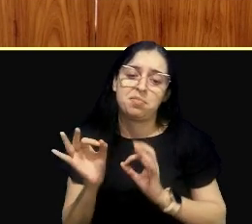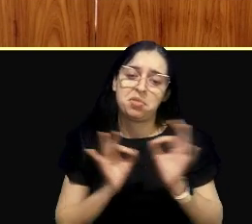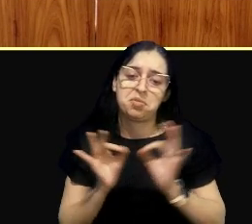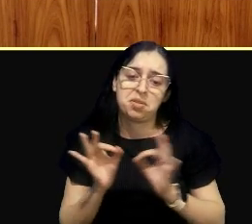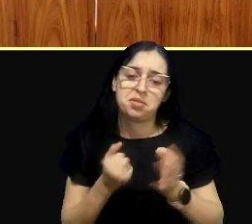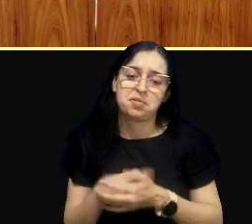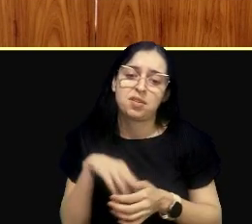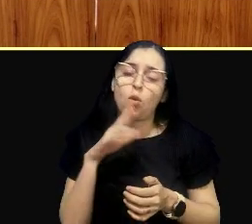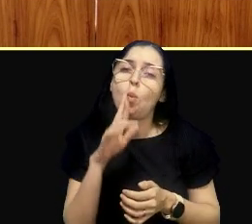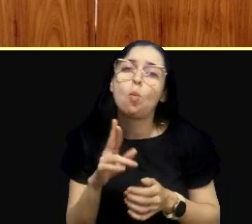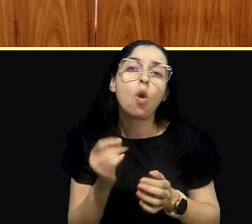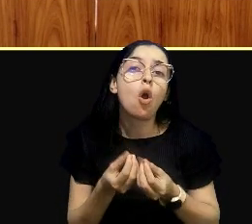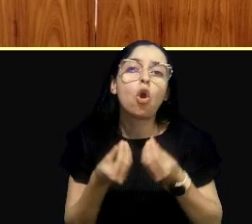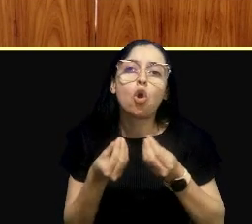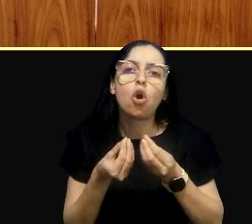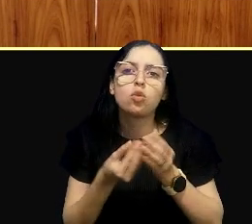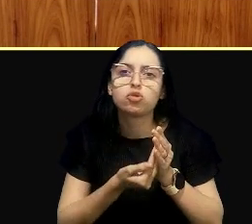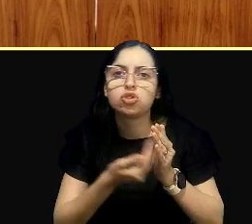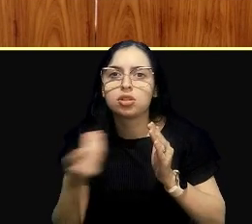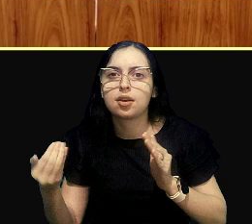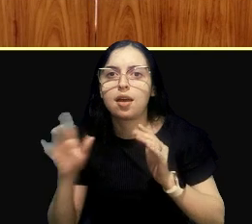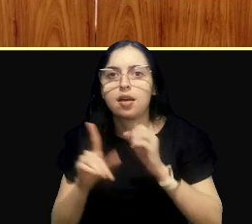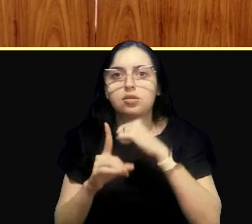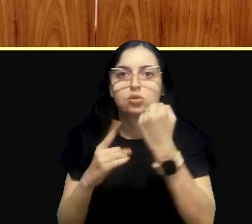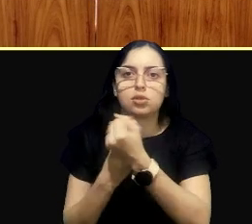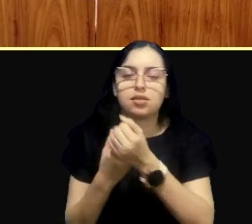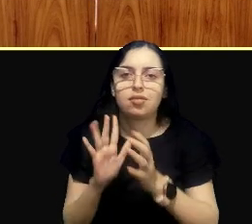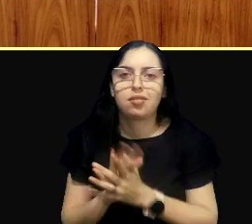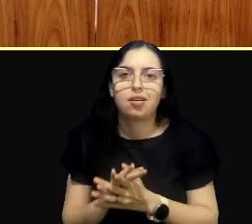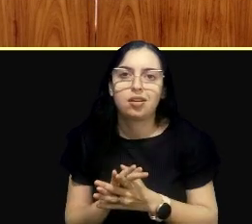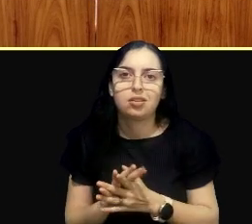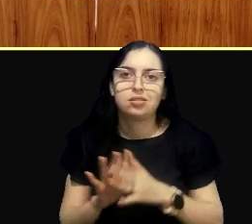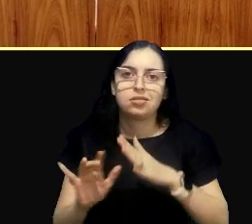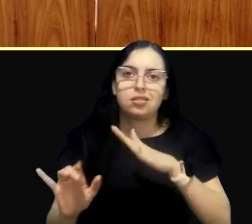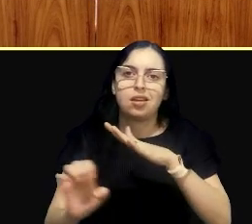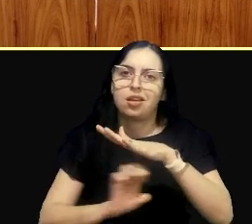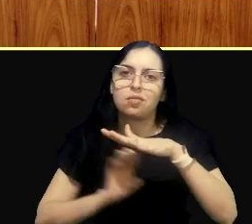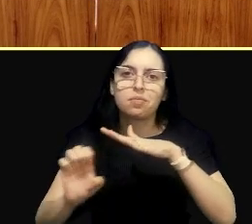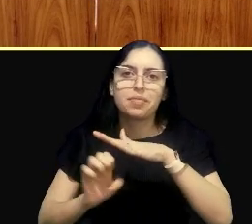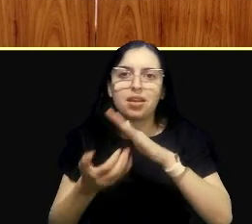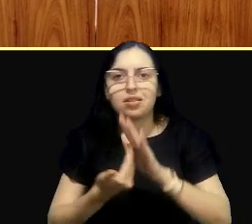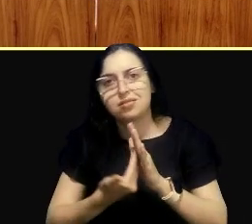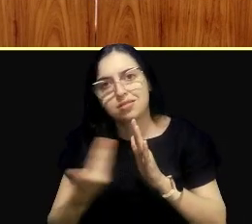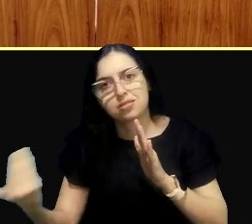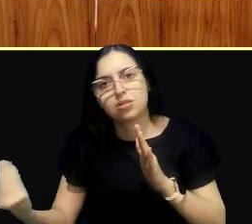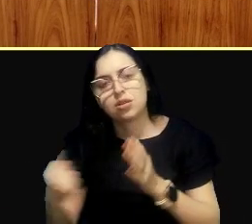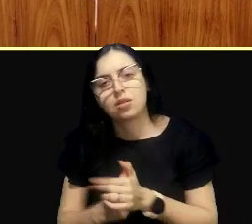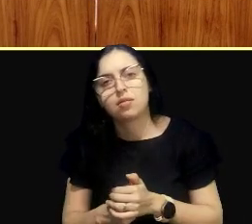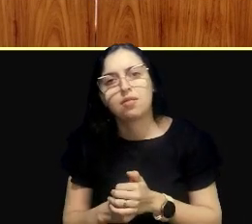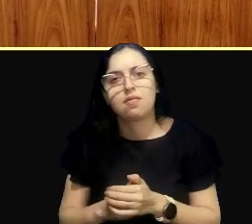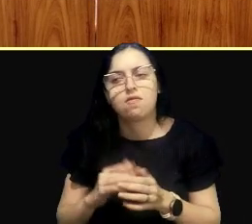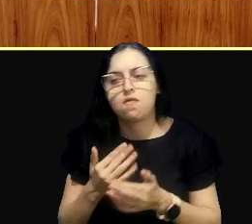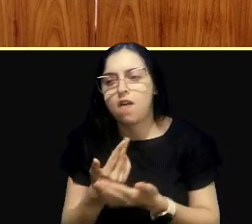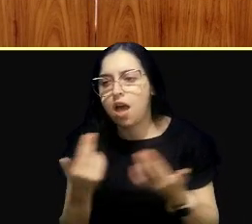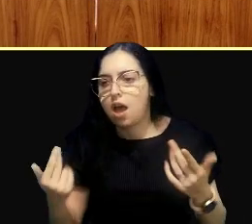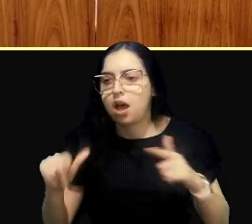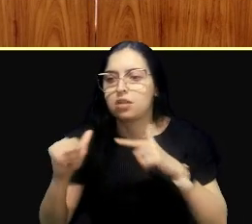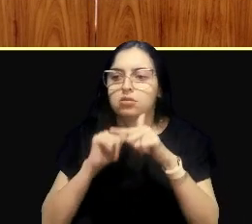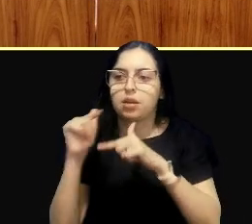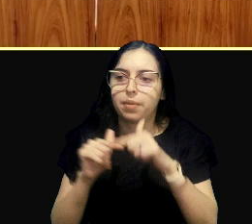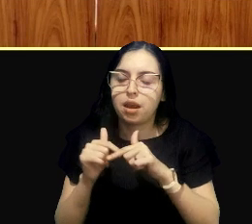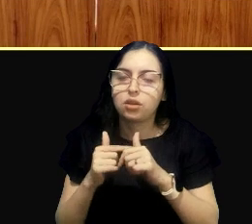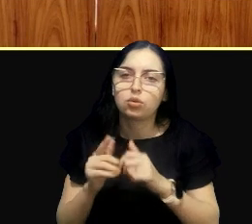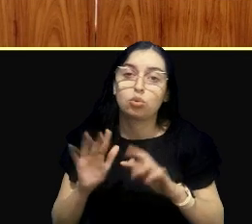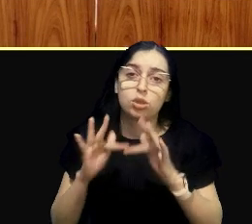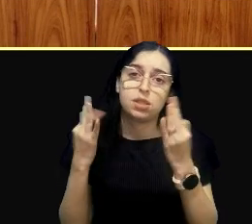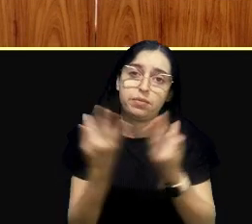como que eu vou tirar esse pessoal daqui, essa empresa aqui, tem tantos trabalhadores, são tantas famílias,